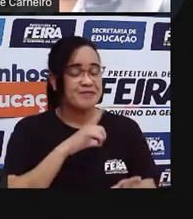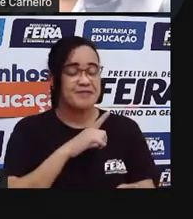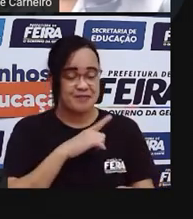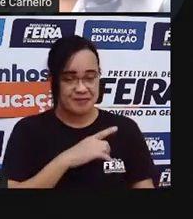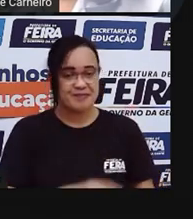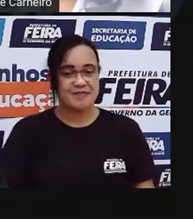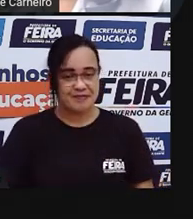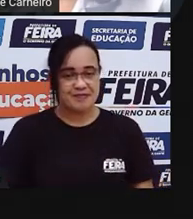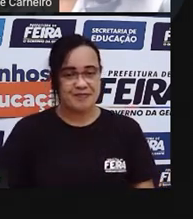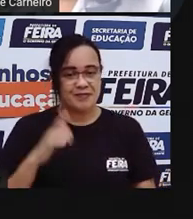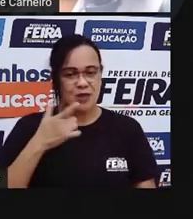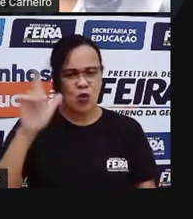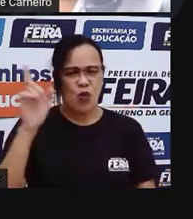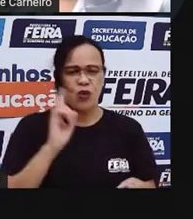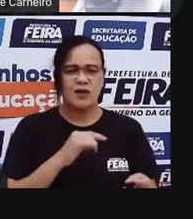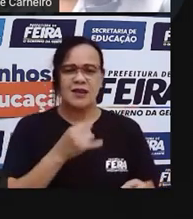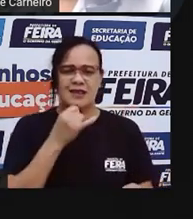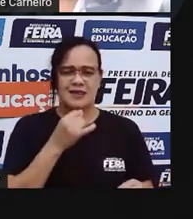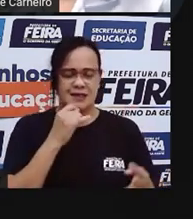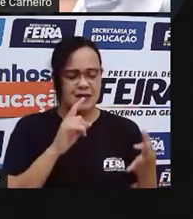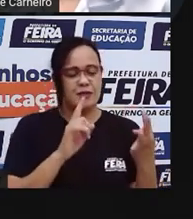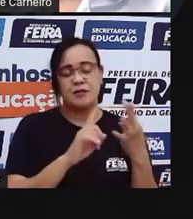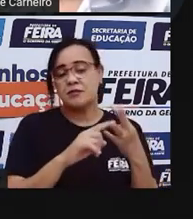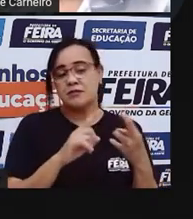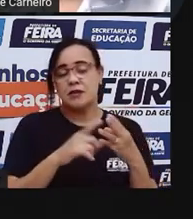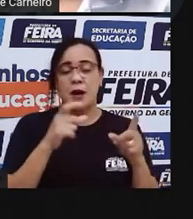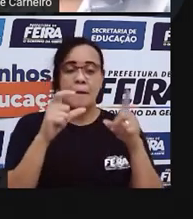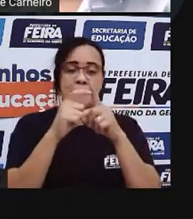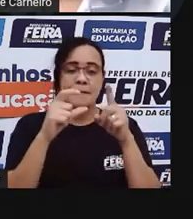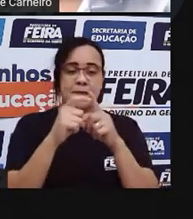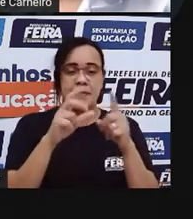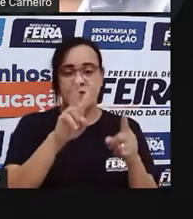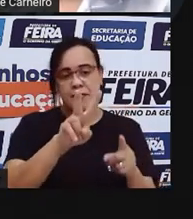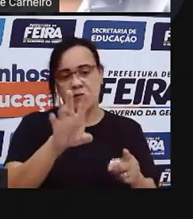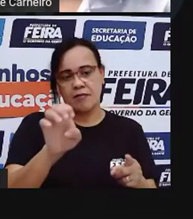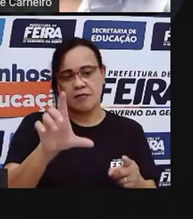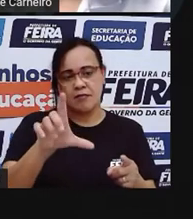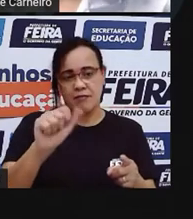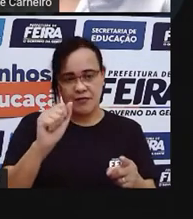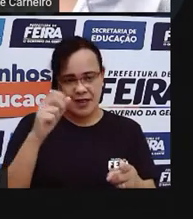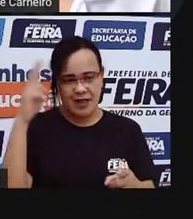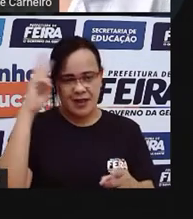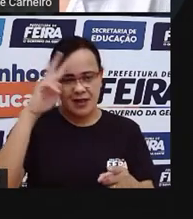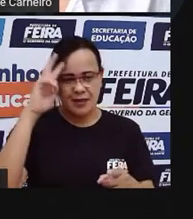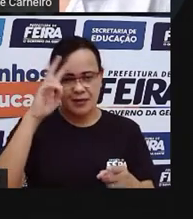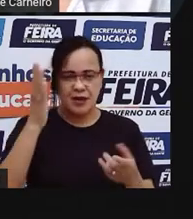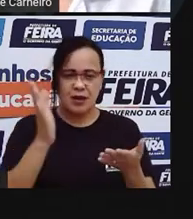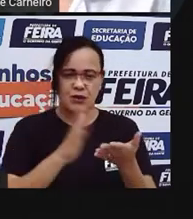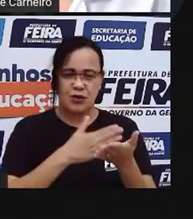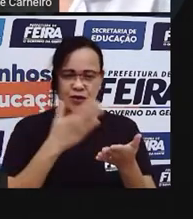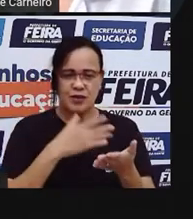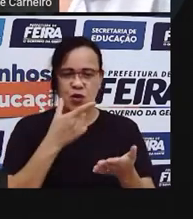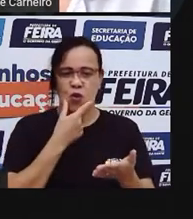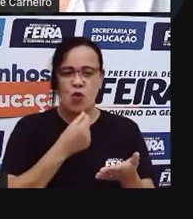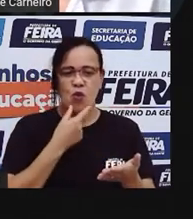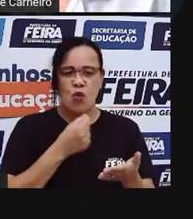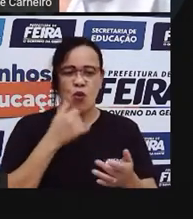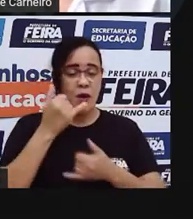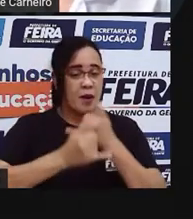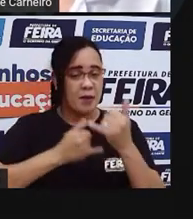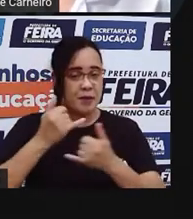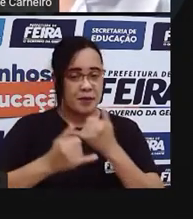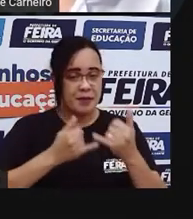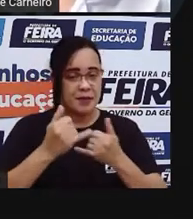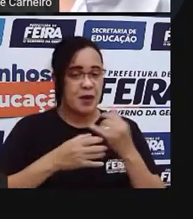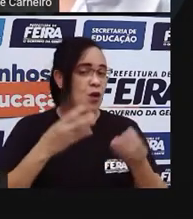A palavra Bela Lá no livro Né? O autor Brincava com essas duas palavras Tem